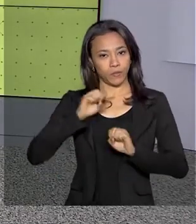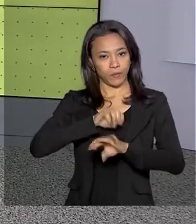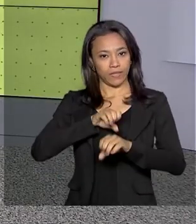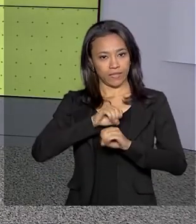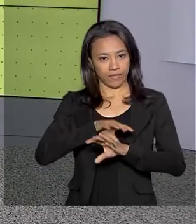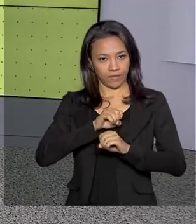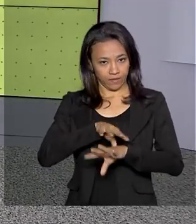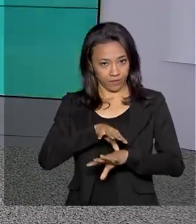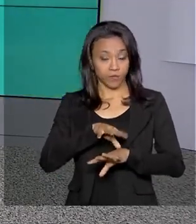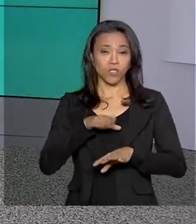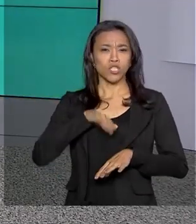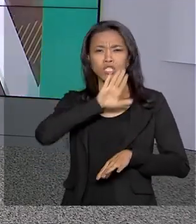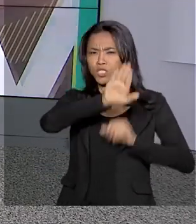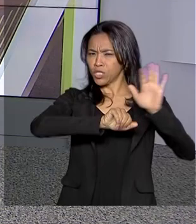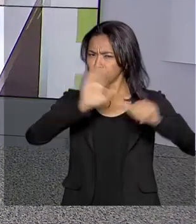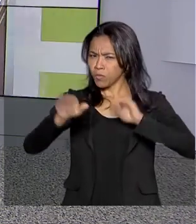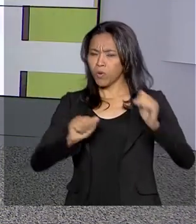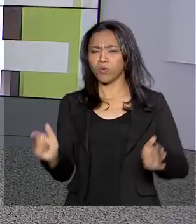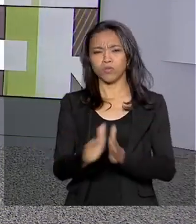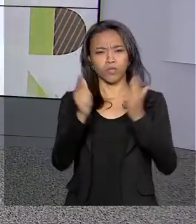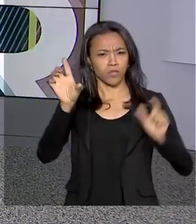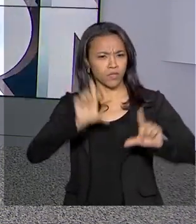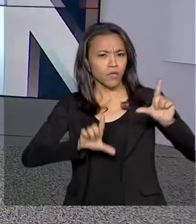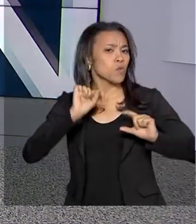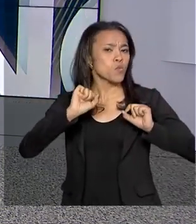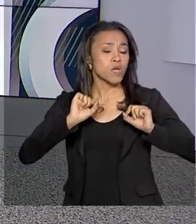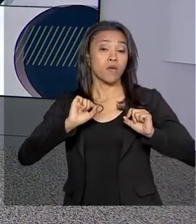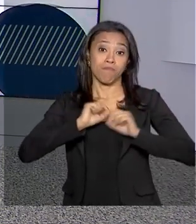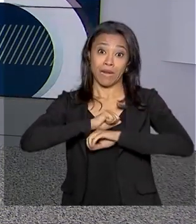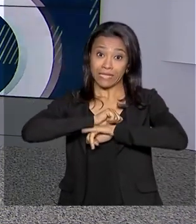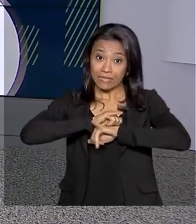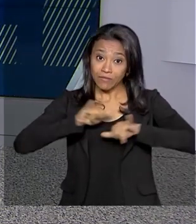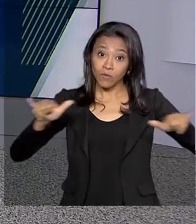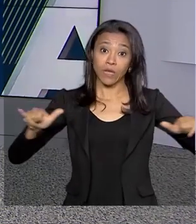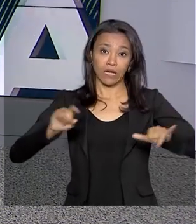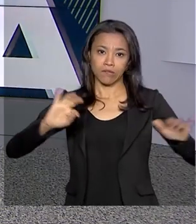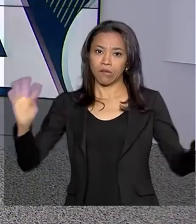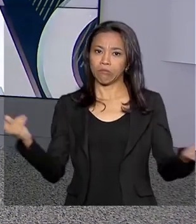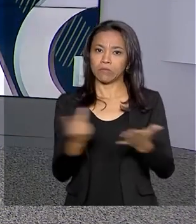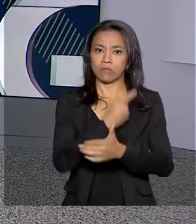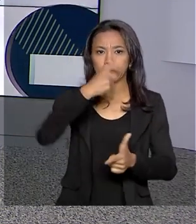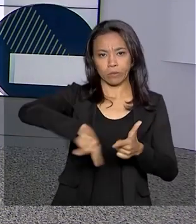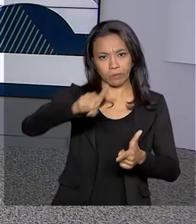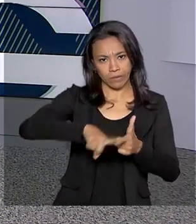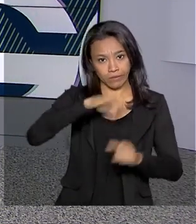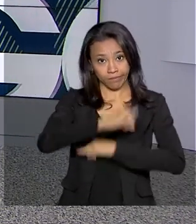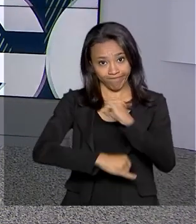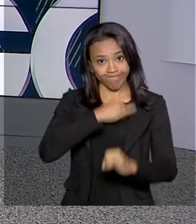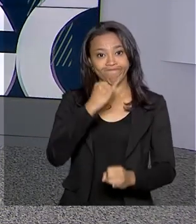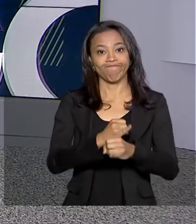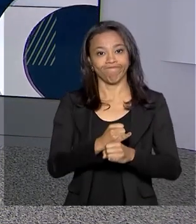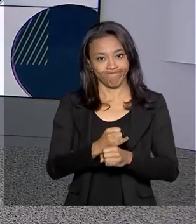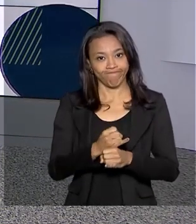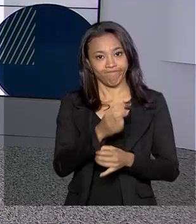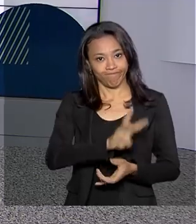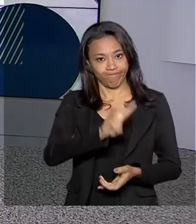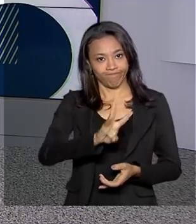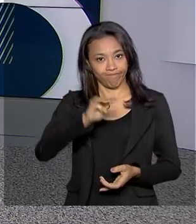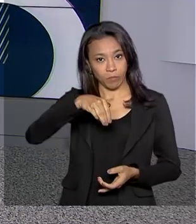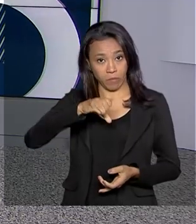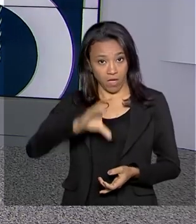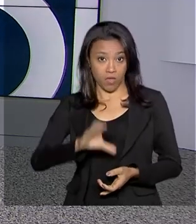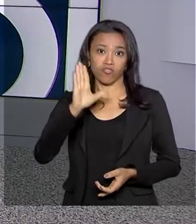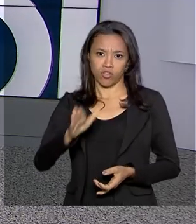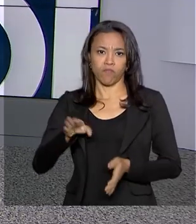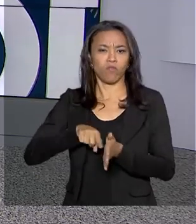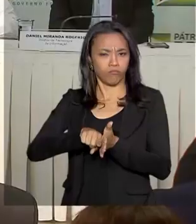Weintraub, convocou entrevista coletiva para anunciar que algumas páginas do MEC podem ter sofrido ataques na internet. Uma investigação já